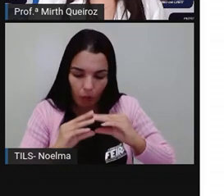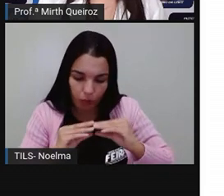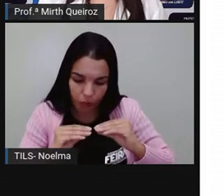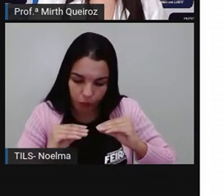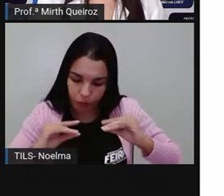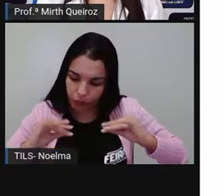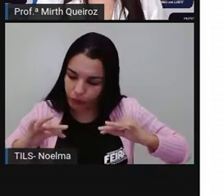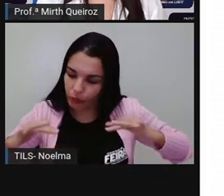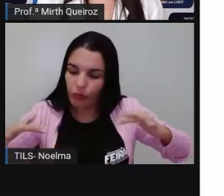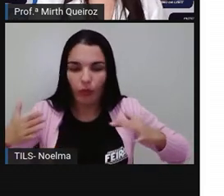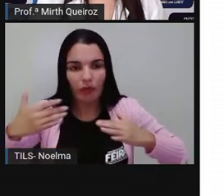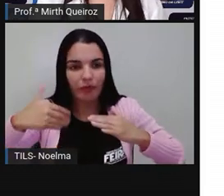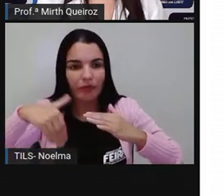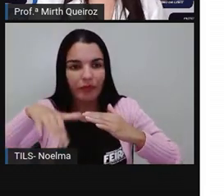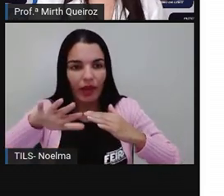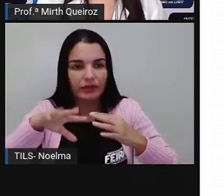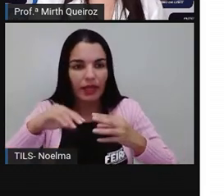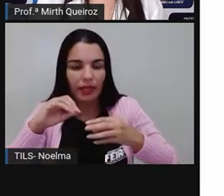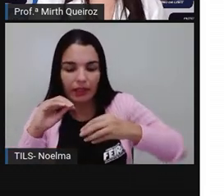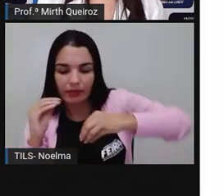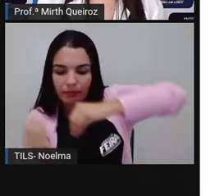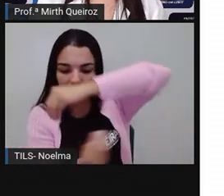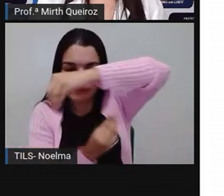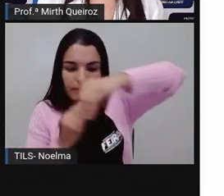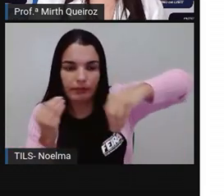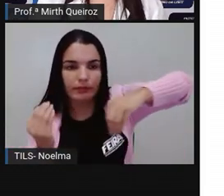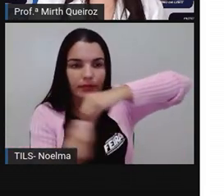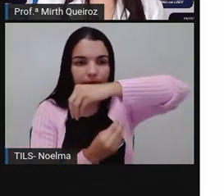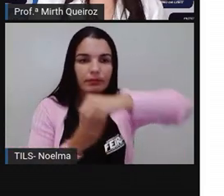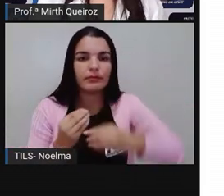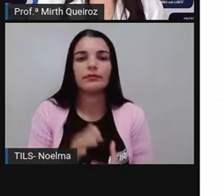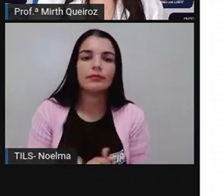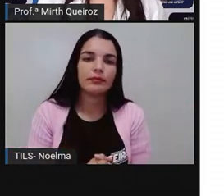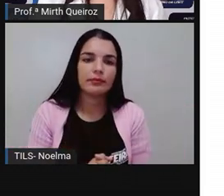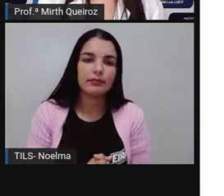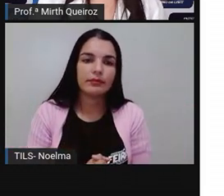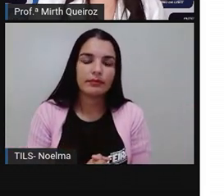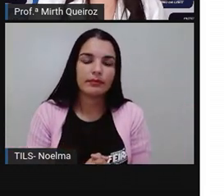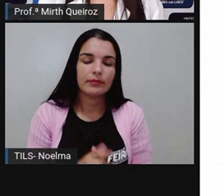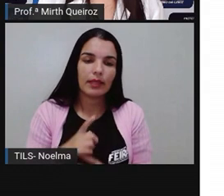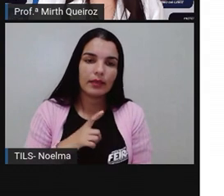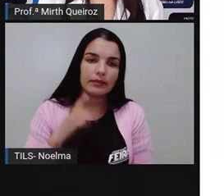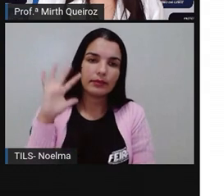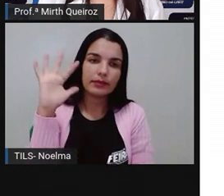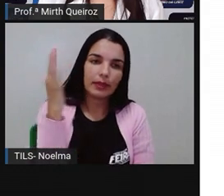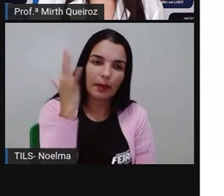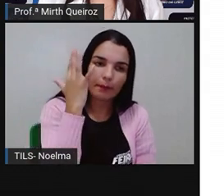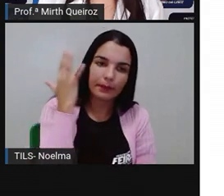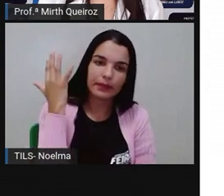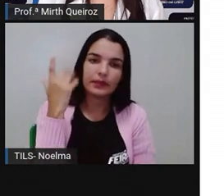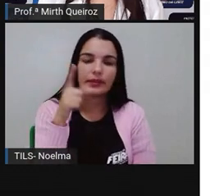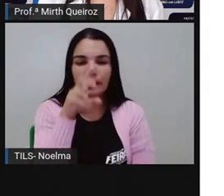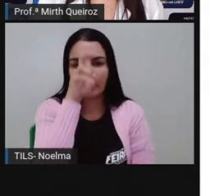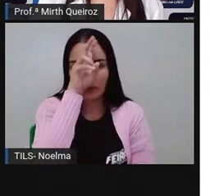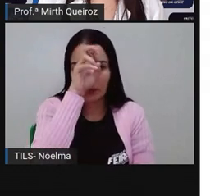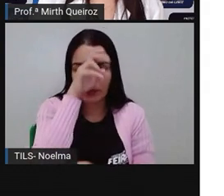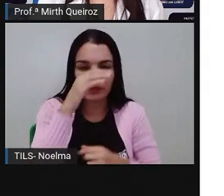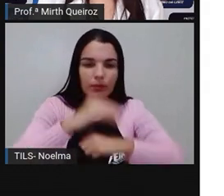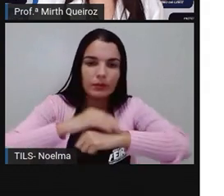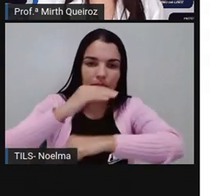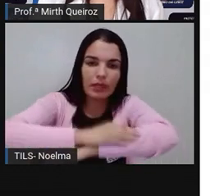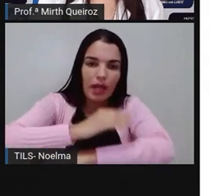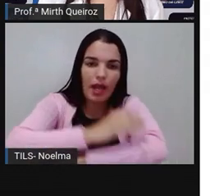decompor. Aí nós temos as plantas como produtores, consumidores o grilo, o